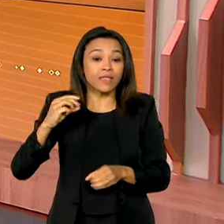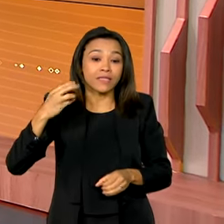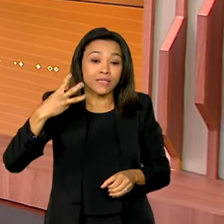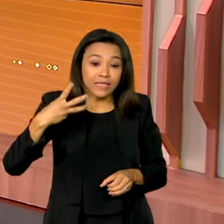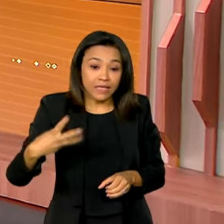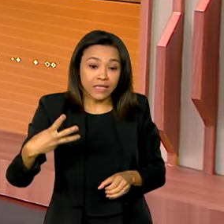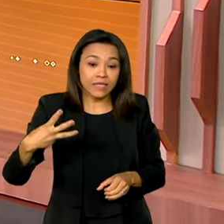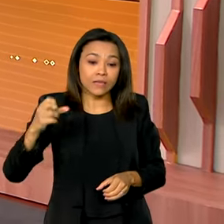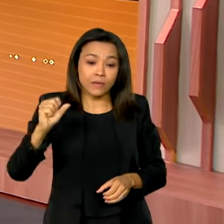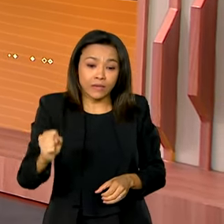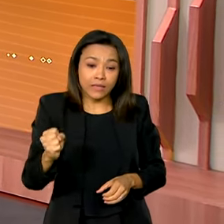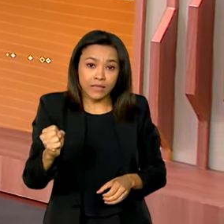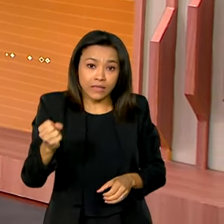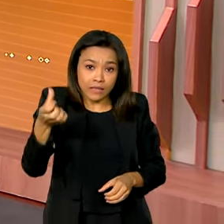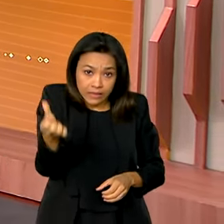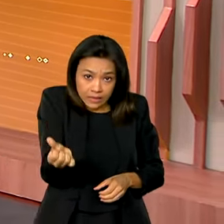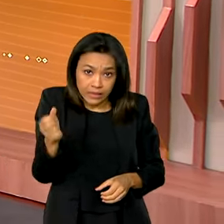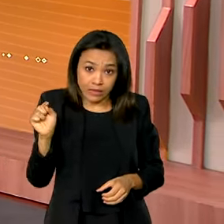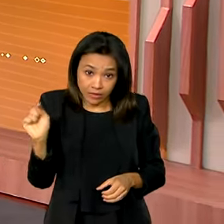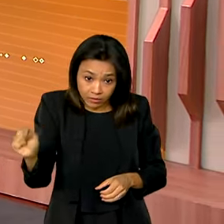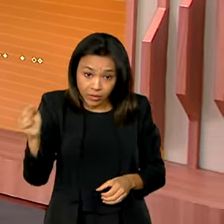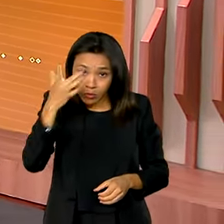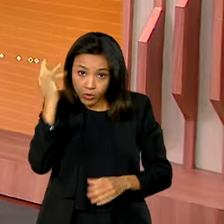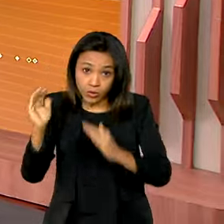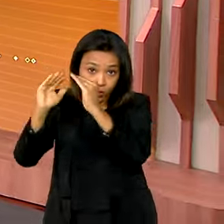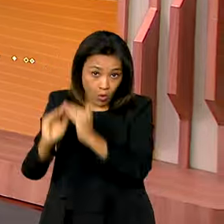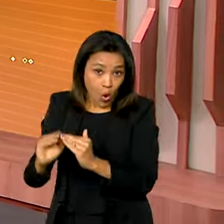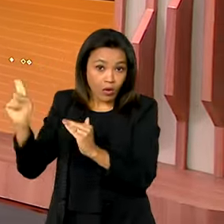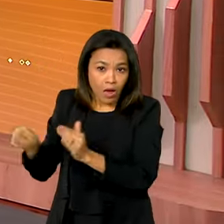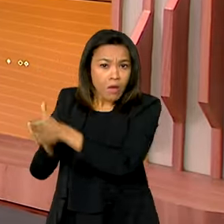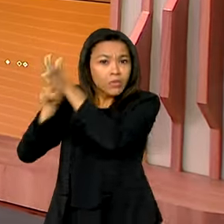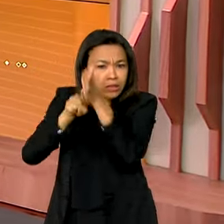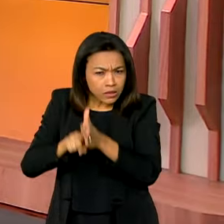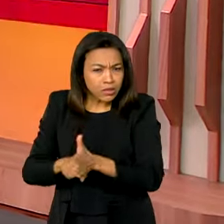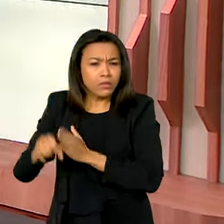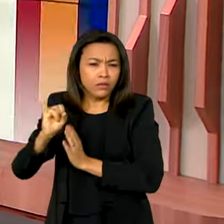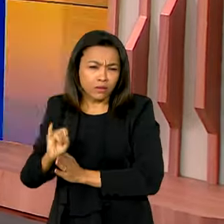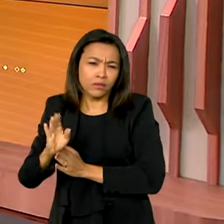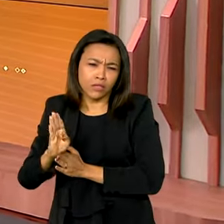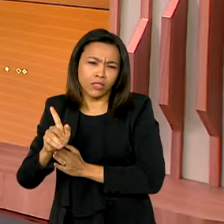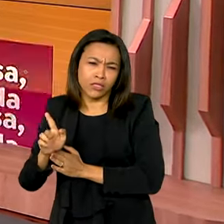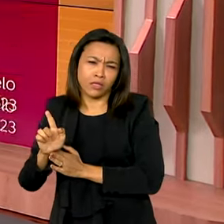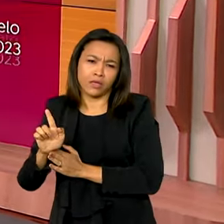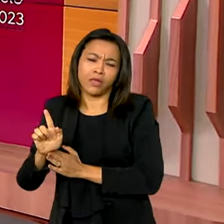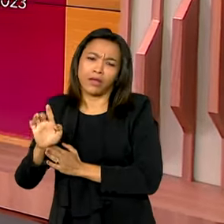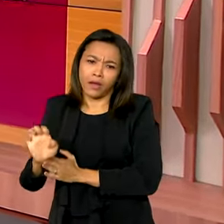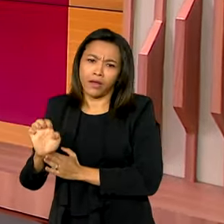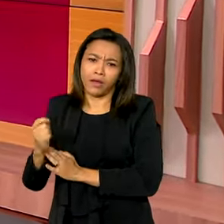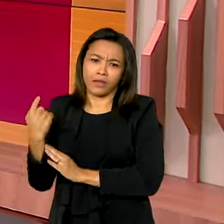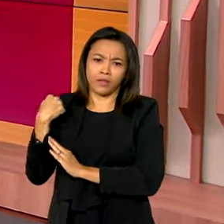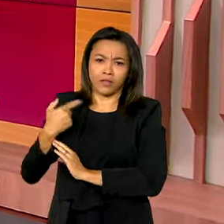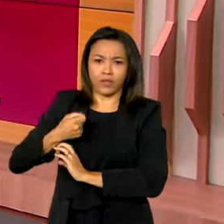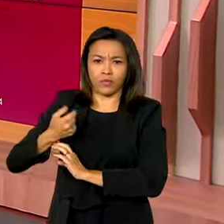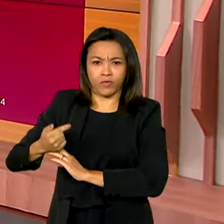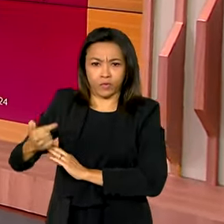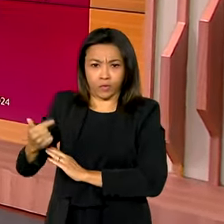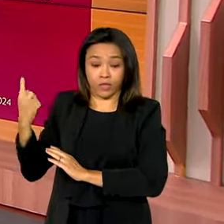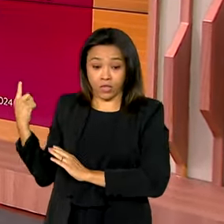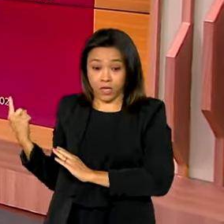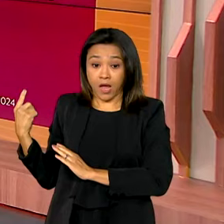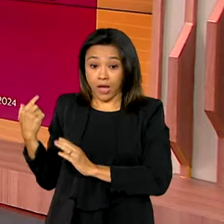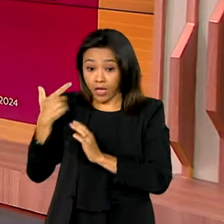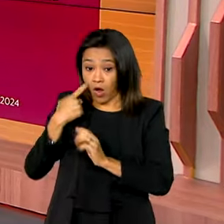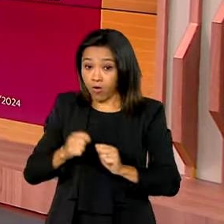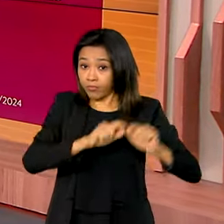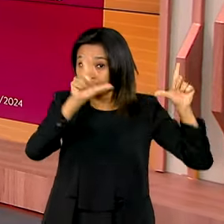386 mil habitantes, de acordo com o censo do IBGE de 2022. Aqui na tela a gente vai saber um pouquinho